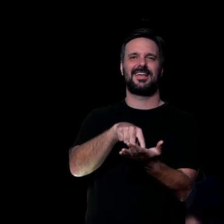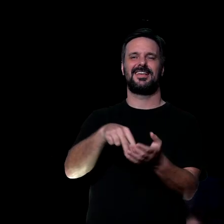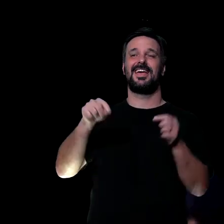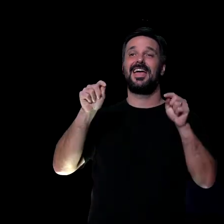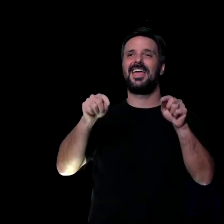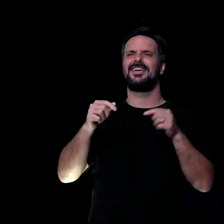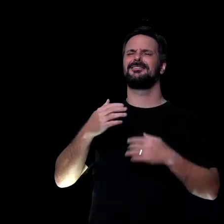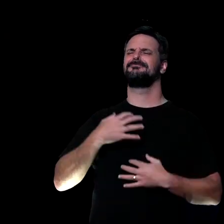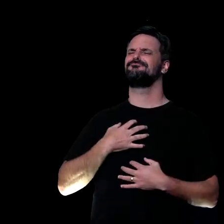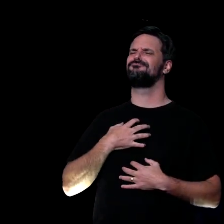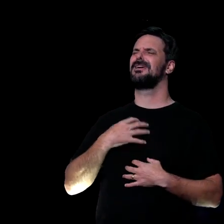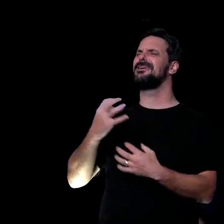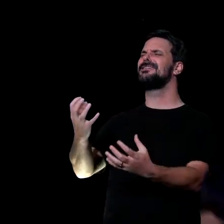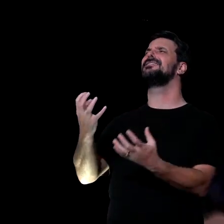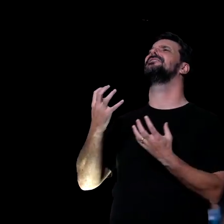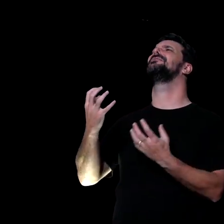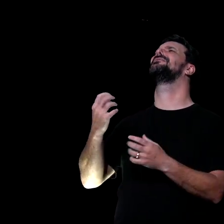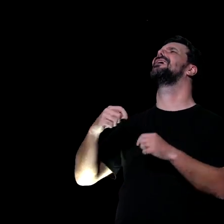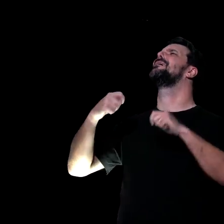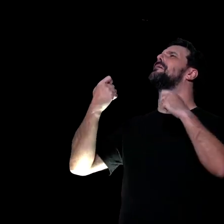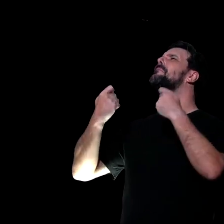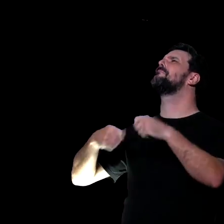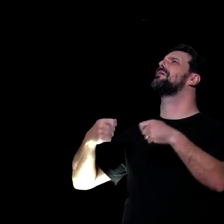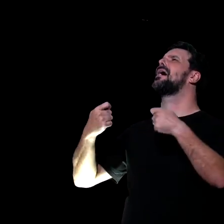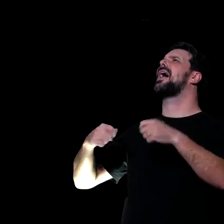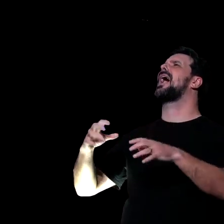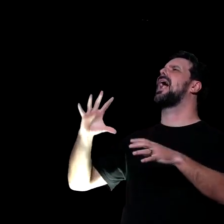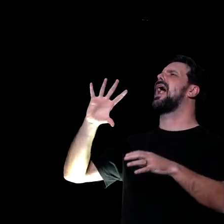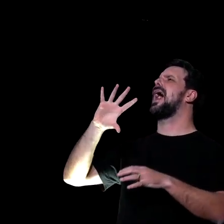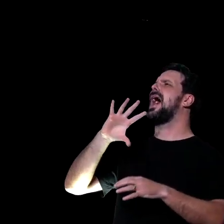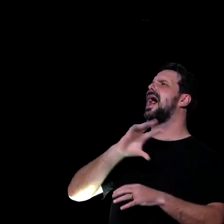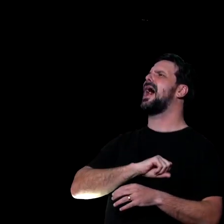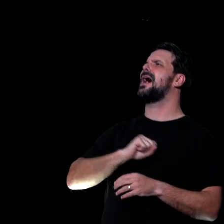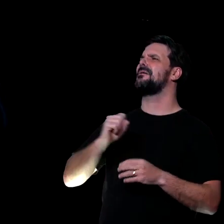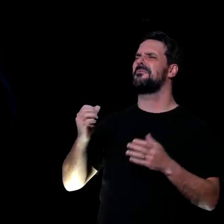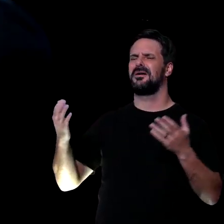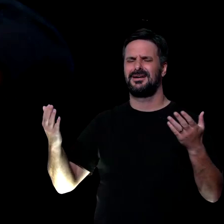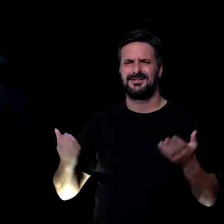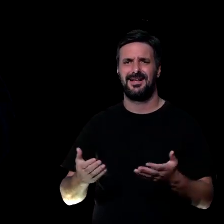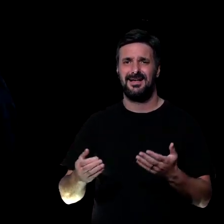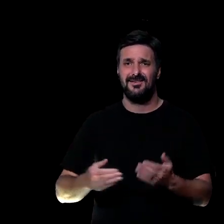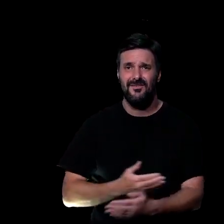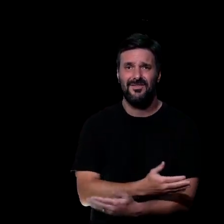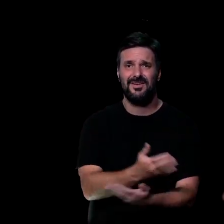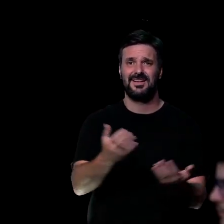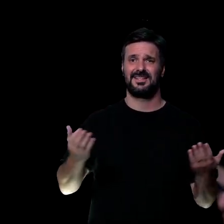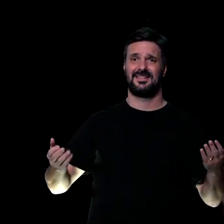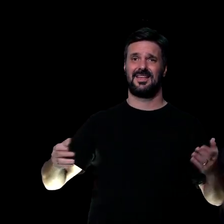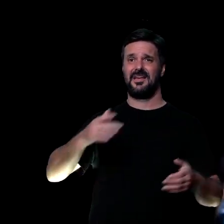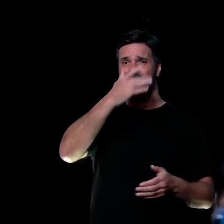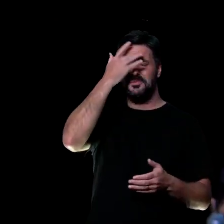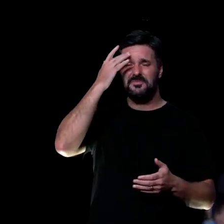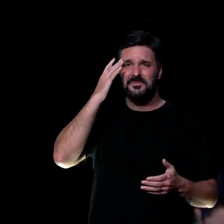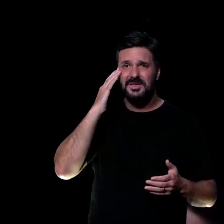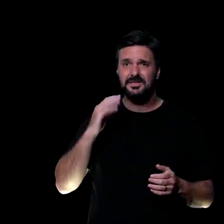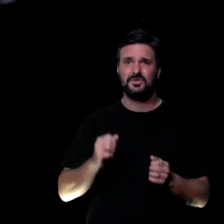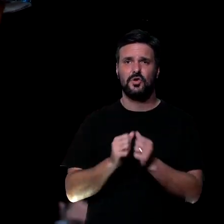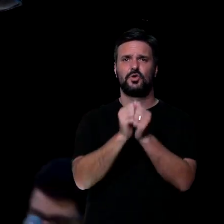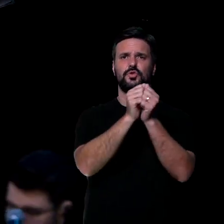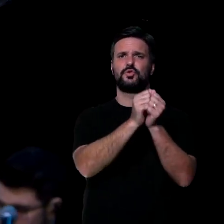eu preciso, eu preciso, amar mais, e ser amado, preciso permitir, que as pessoas, façam parte da minha vida,